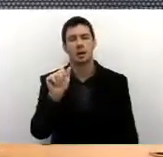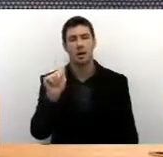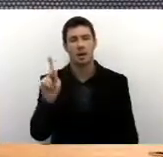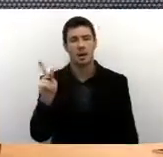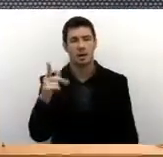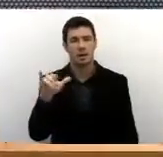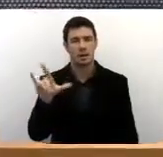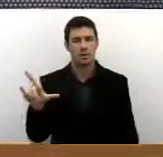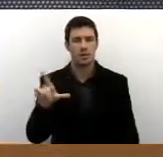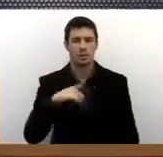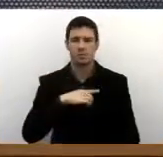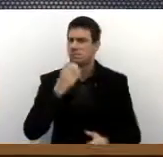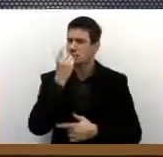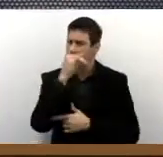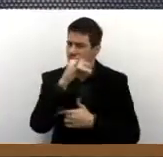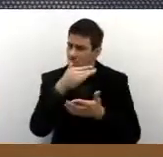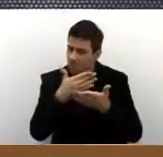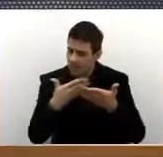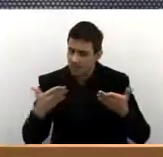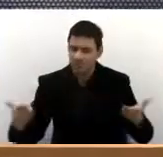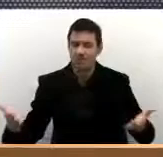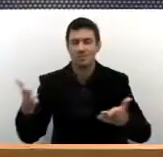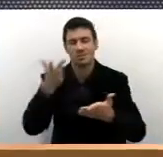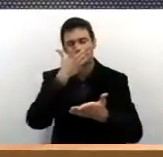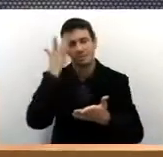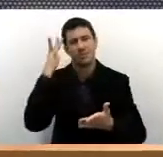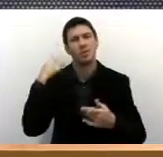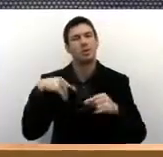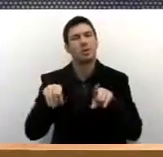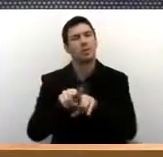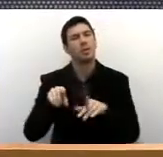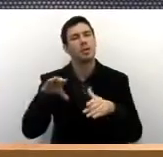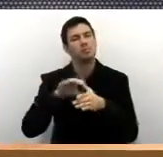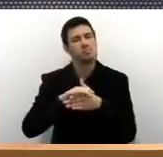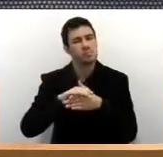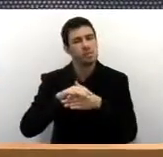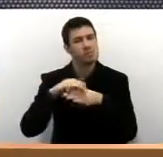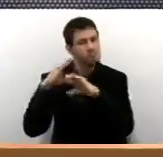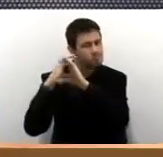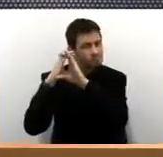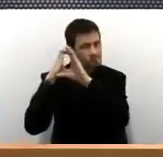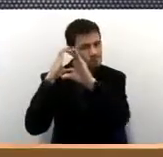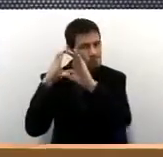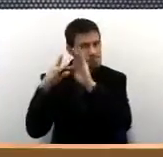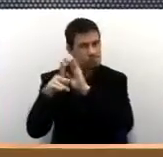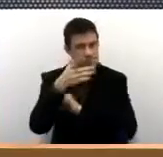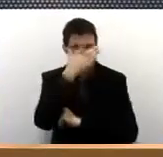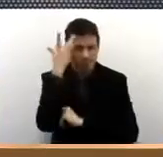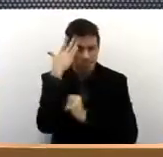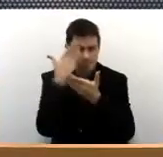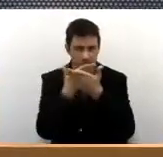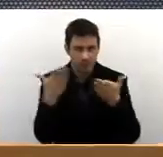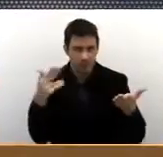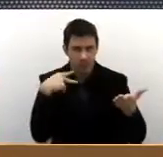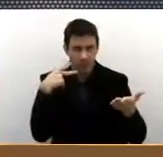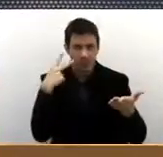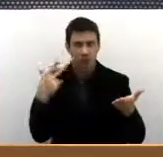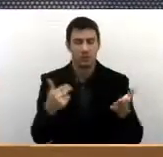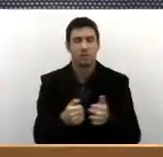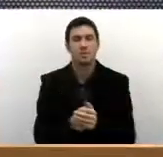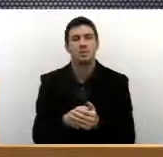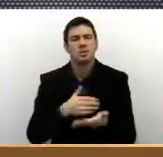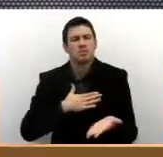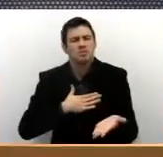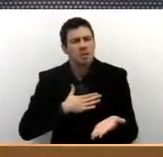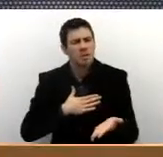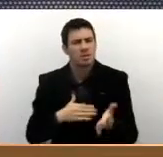Bom dia a todas e a todos, imprensa, nobres vereadores. Prazer